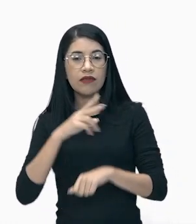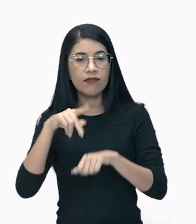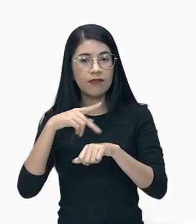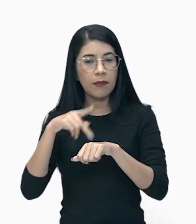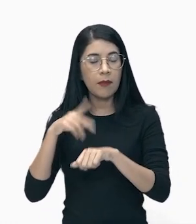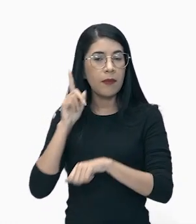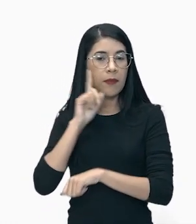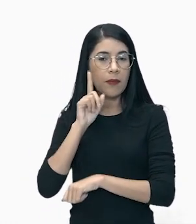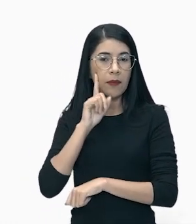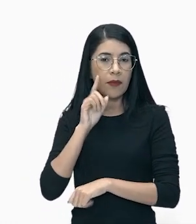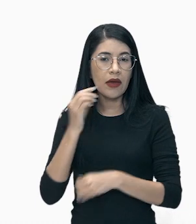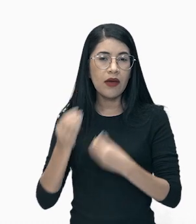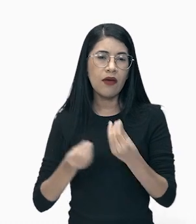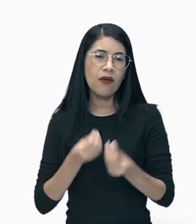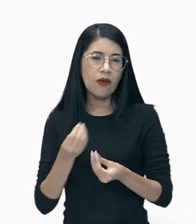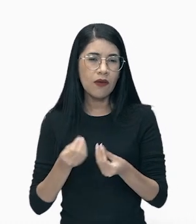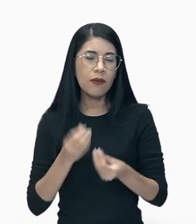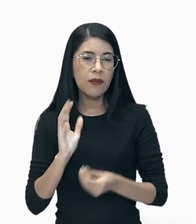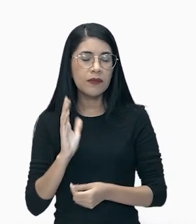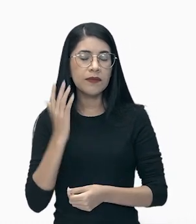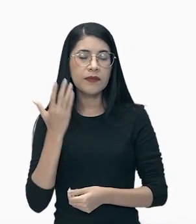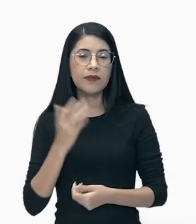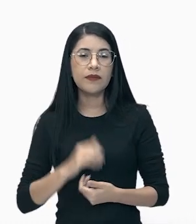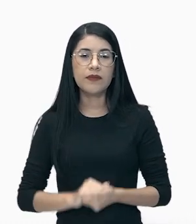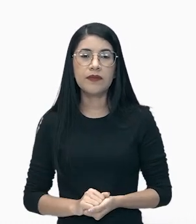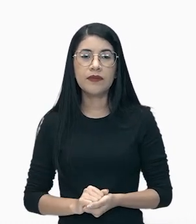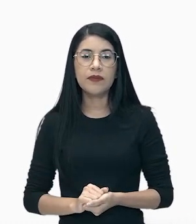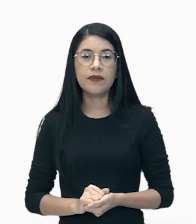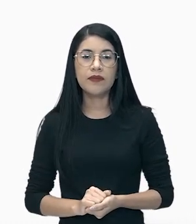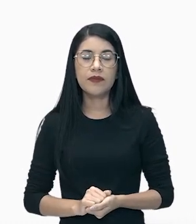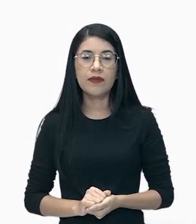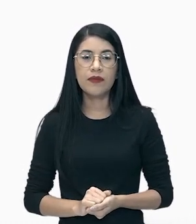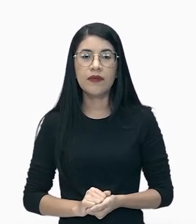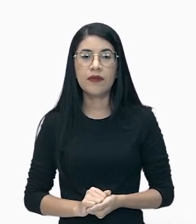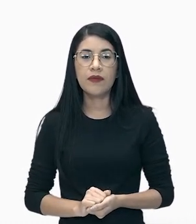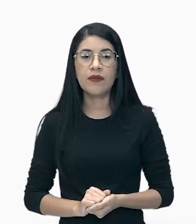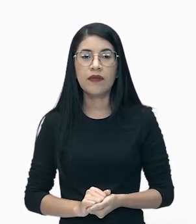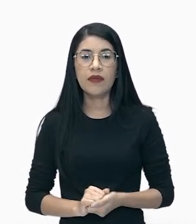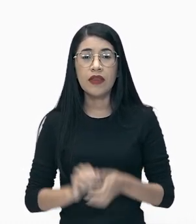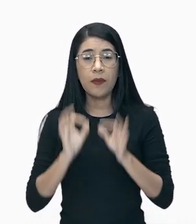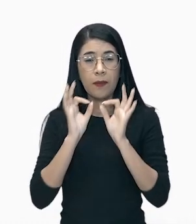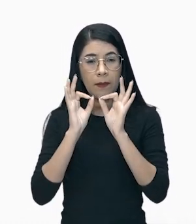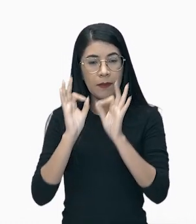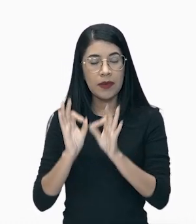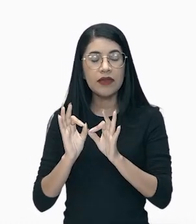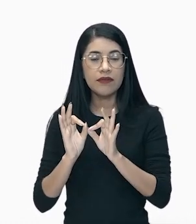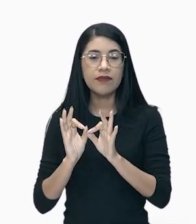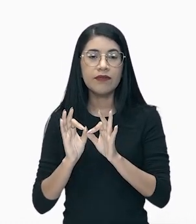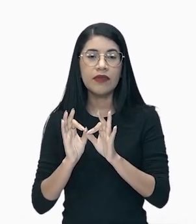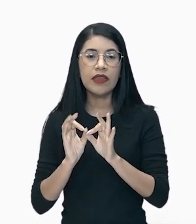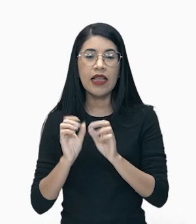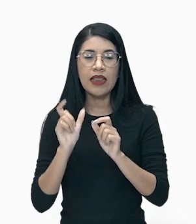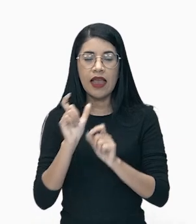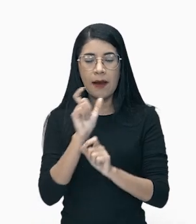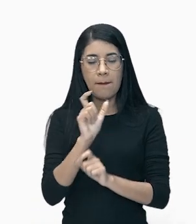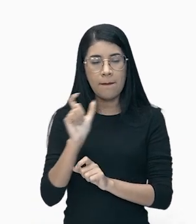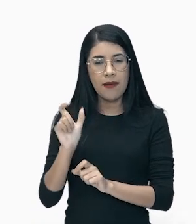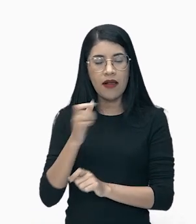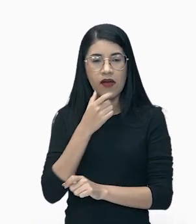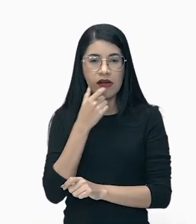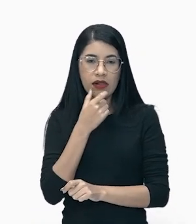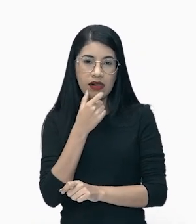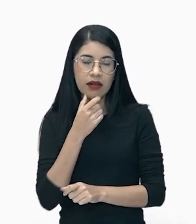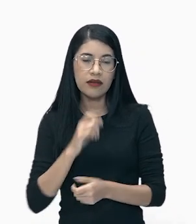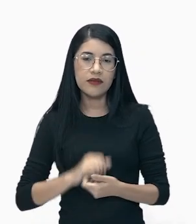americano de viver. Voltando com o professor aqui, prestem atenção no inglês do professor que é muito polido. Vamos lá, gente.